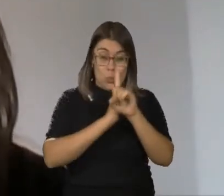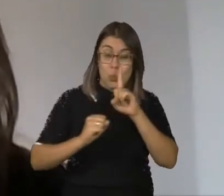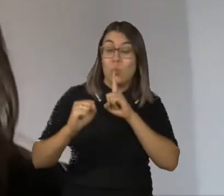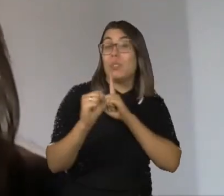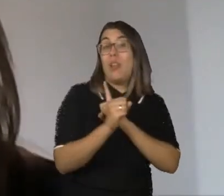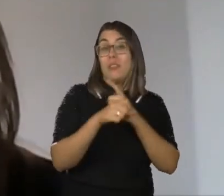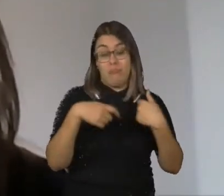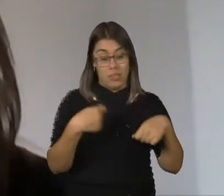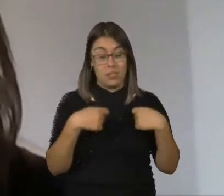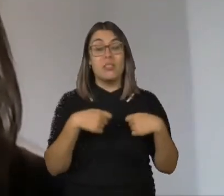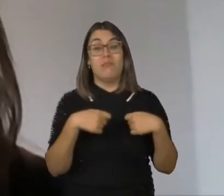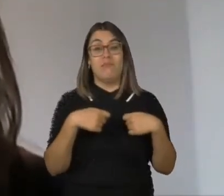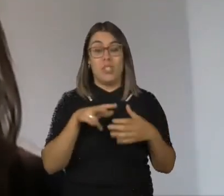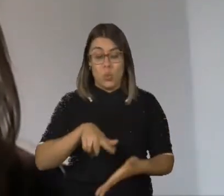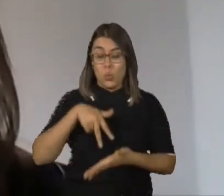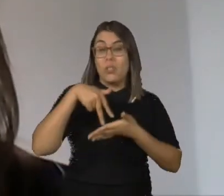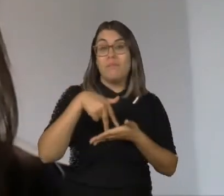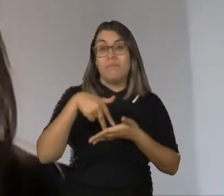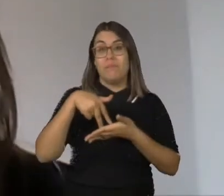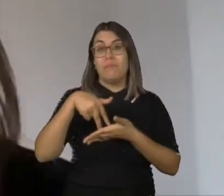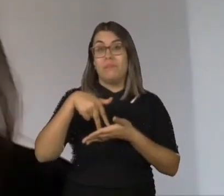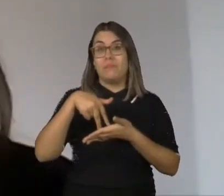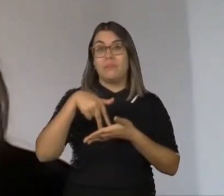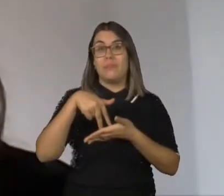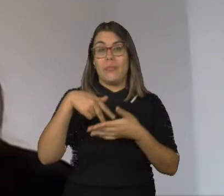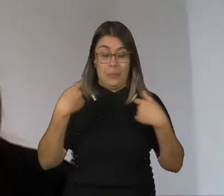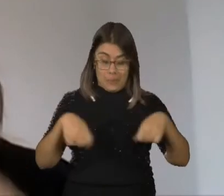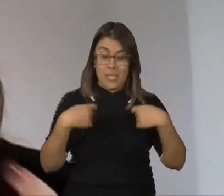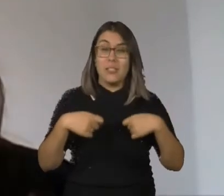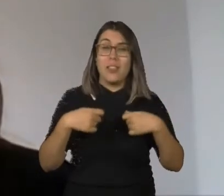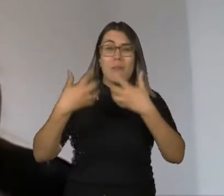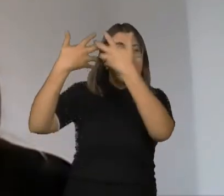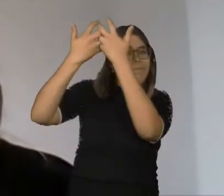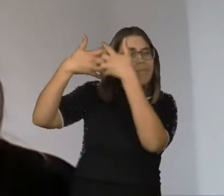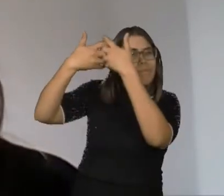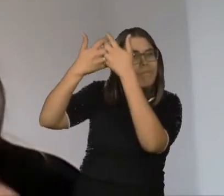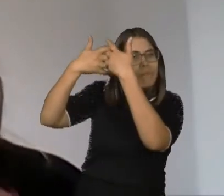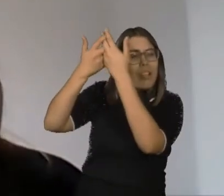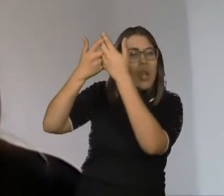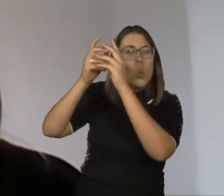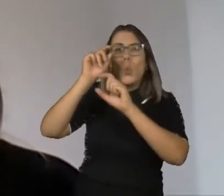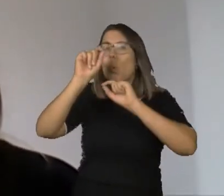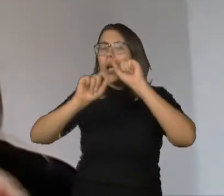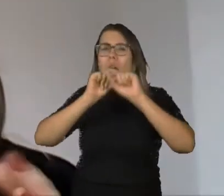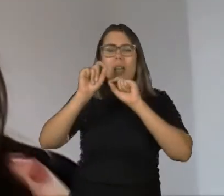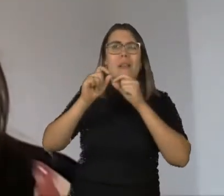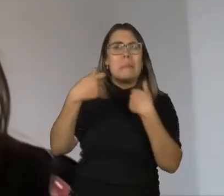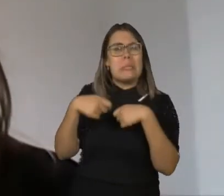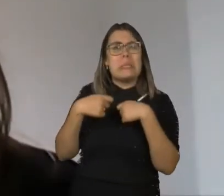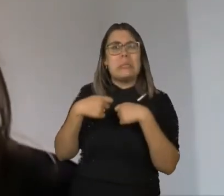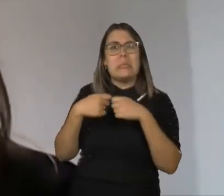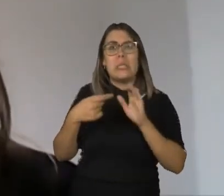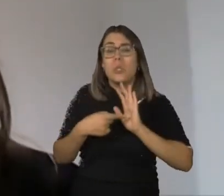atuar, para poder ter uma vida mais autônoma. Essa compreensão dos apoios que eles precisam ser